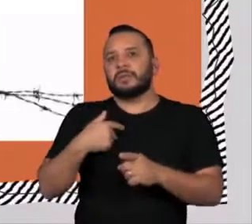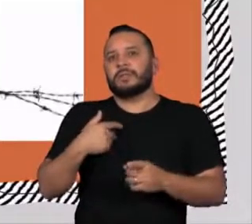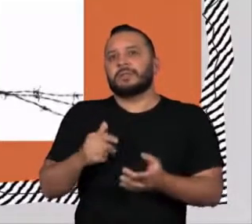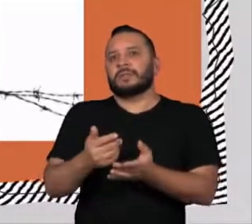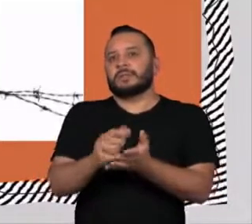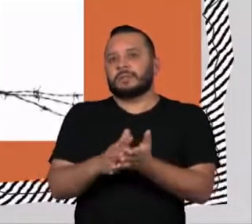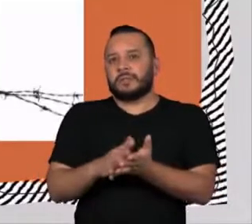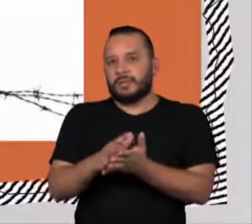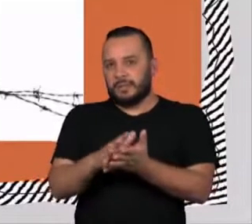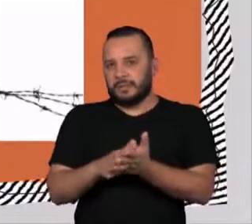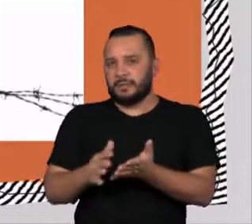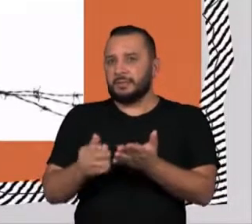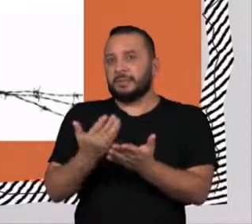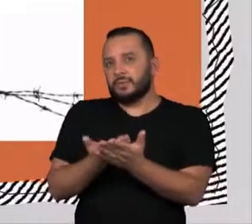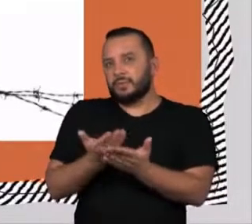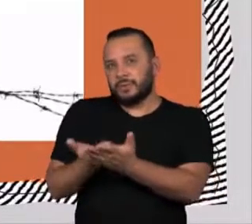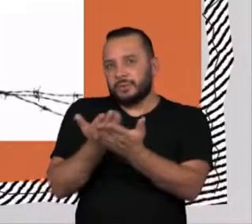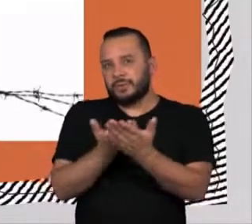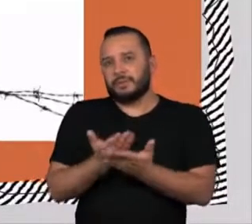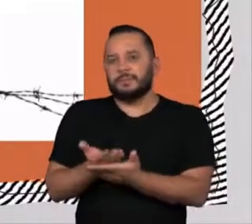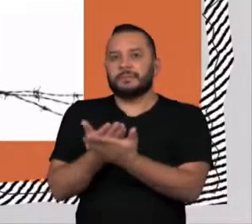Estudiando de Samba.